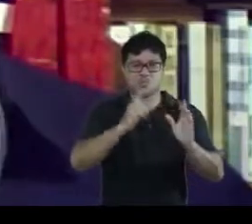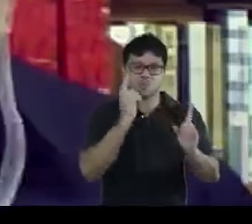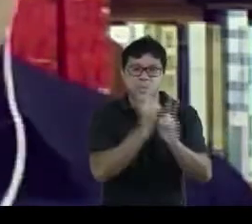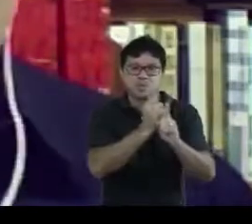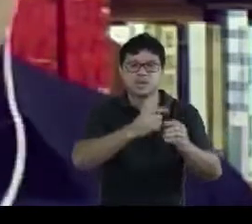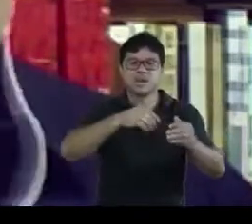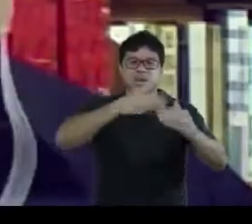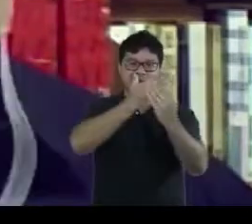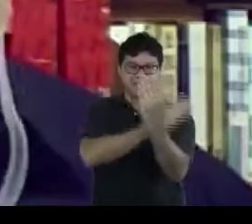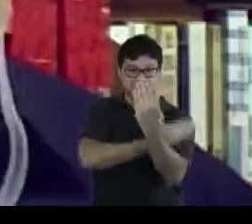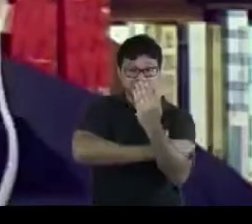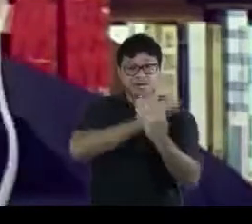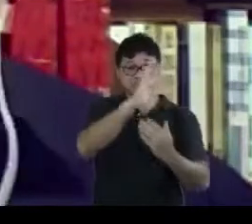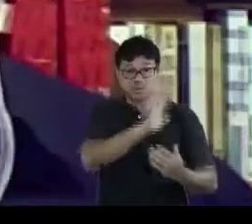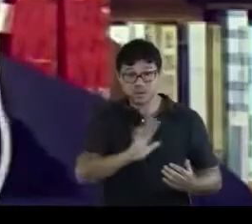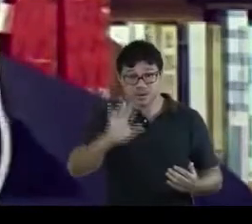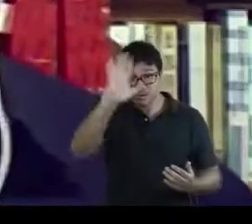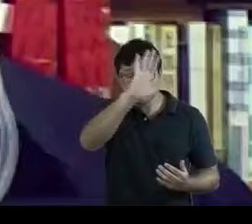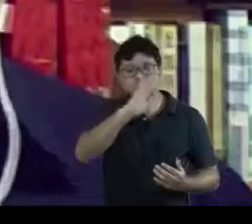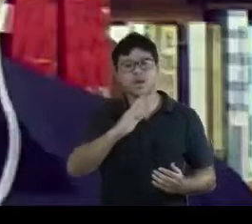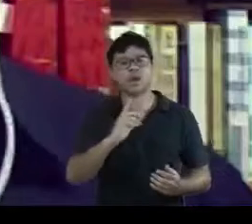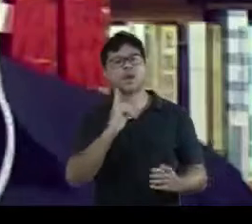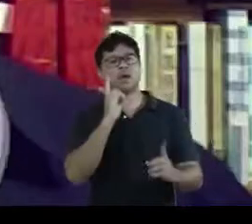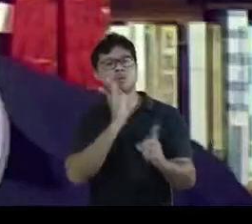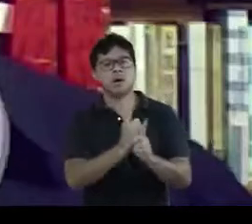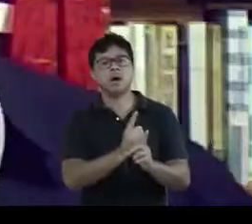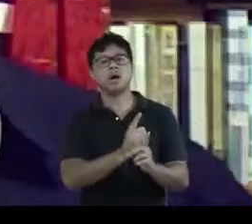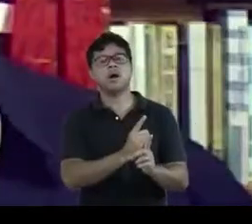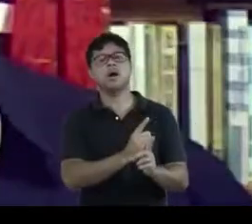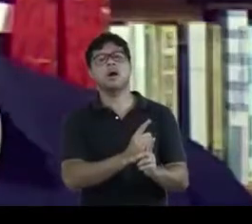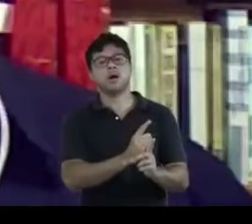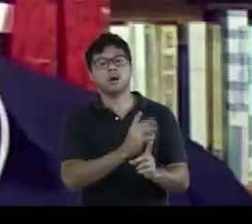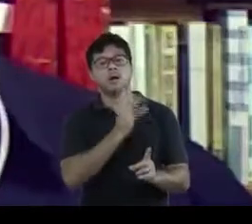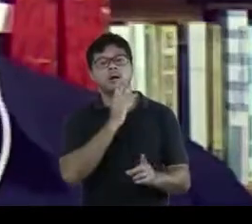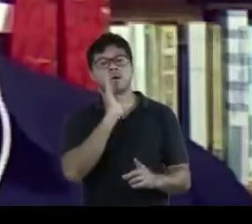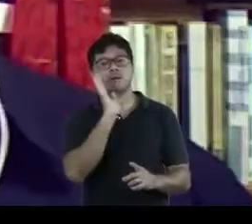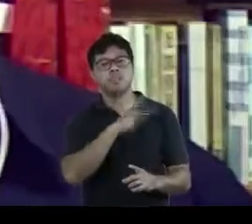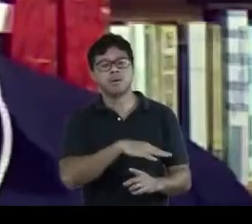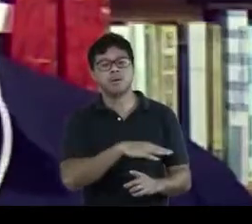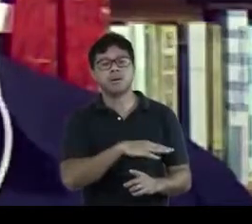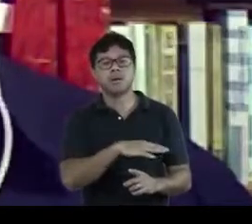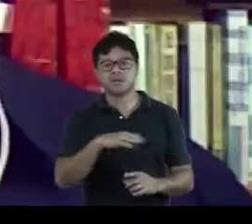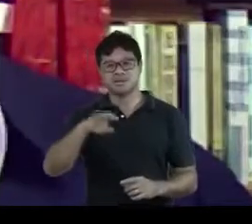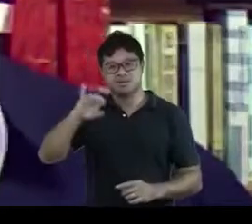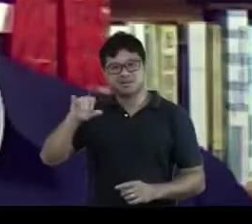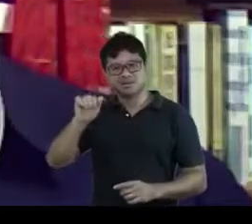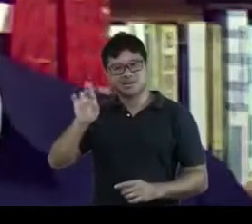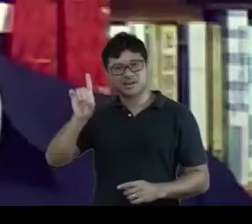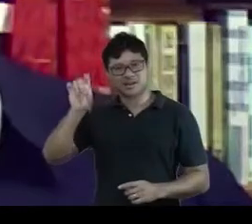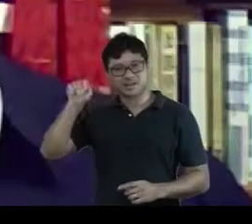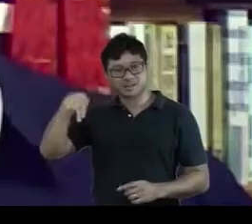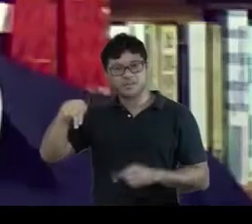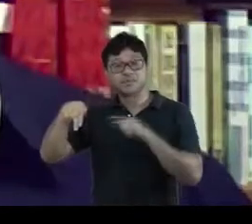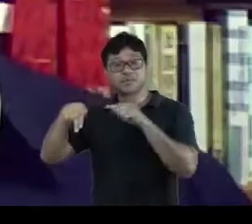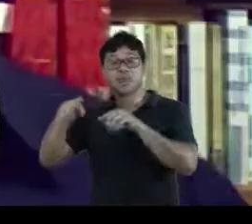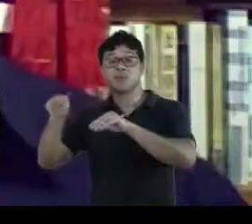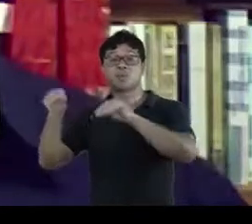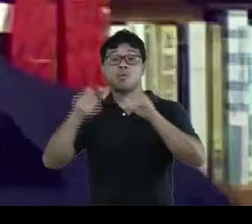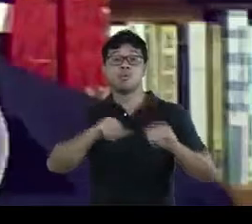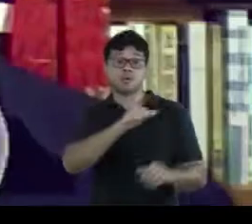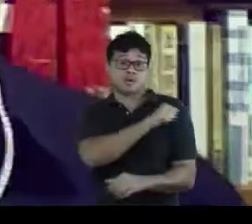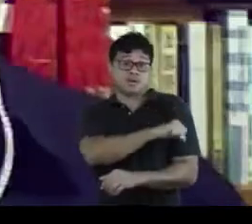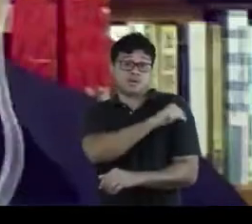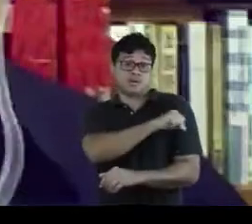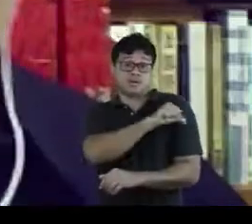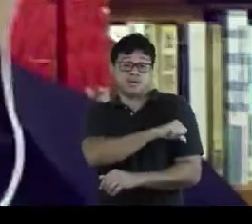eu consegui constatar que, na verdade, esse sujeito, Desiré do Jardin, ele se instala no Rio de Janeiro,